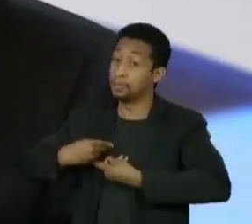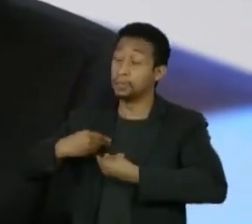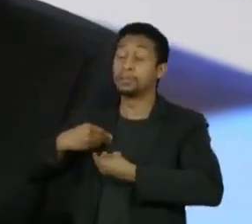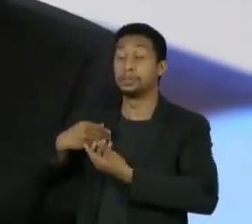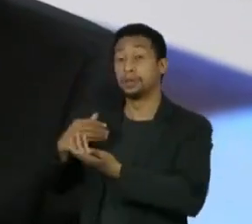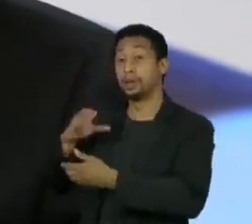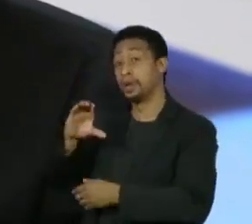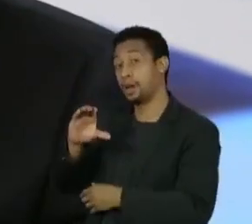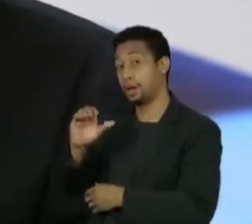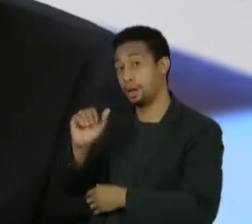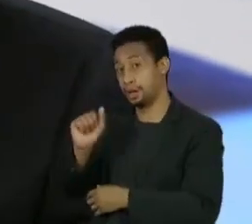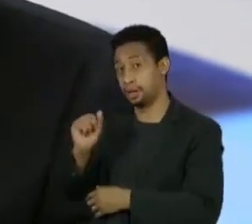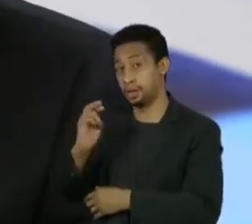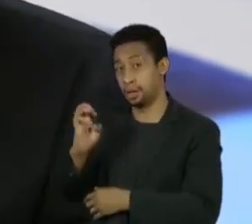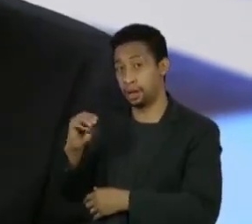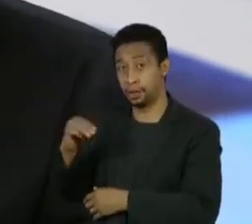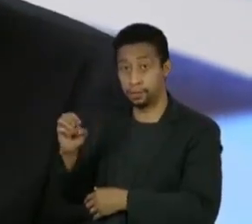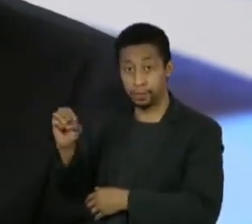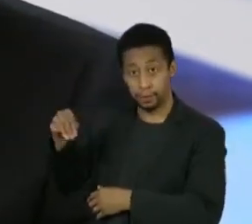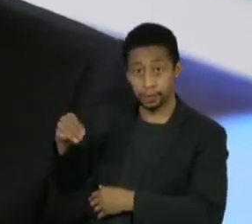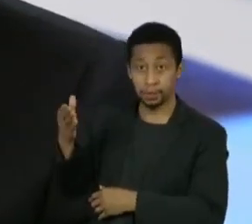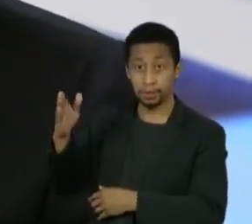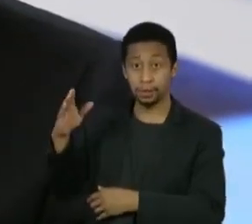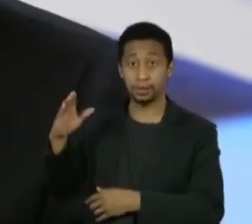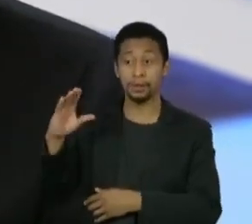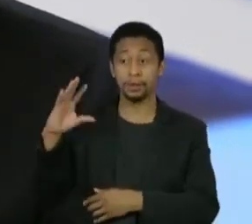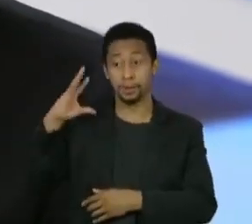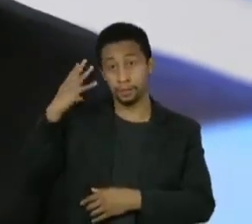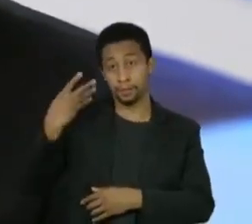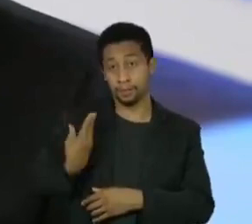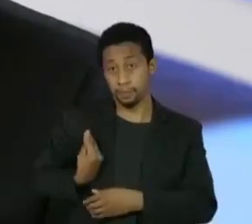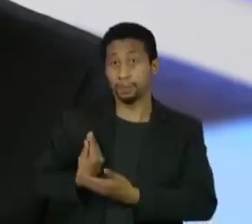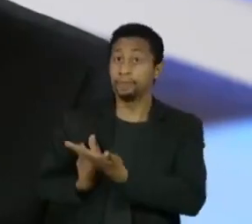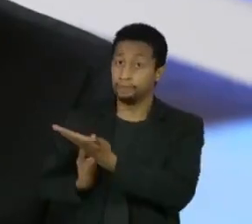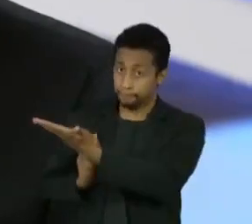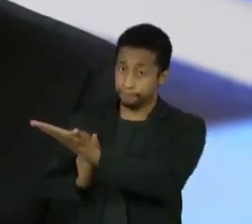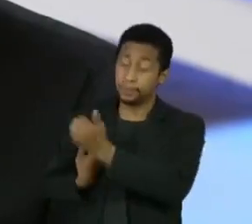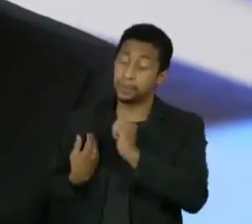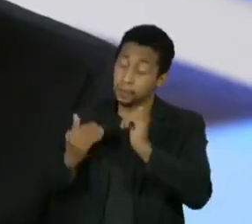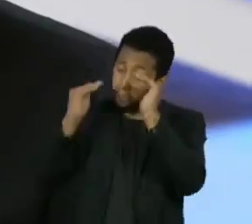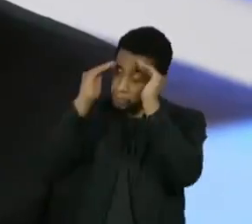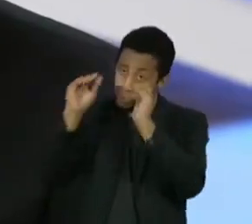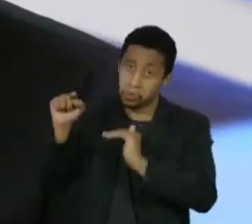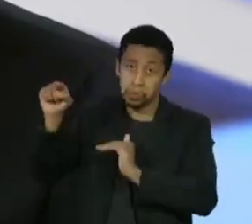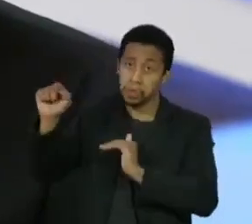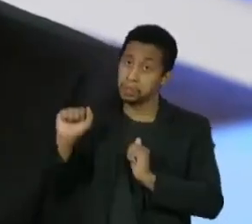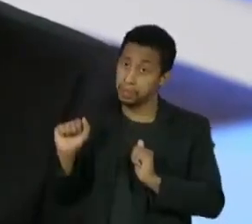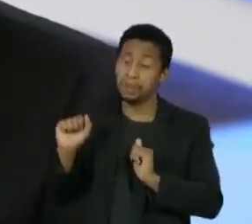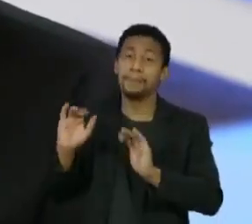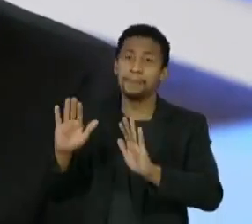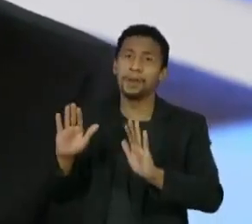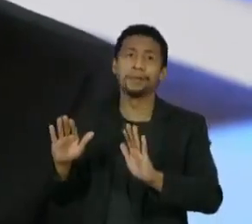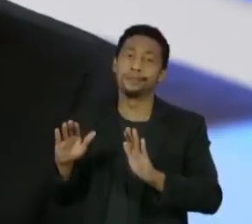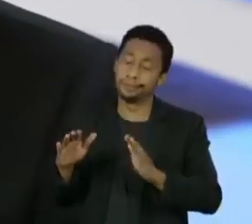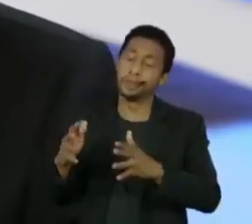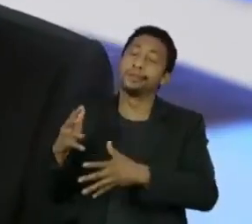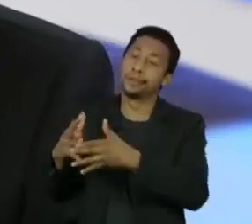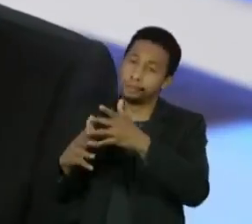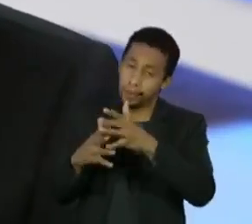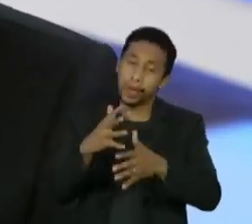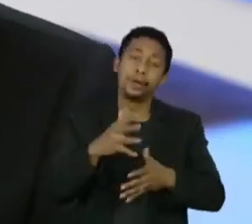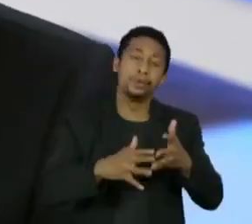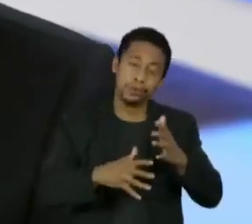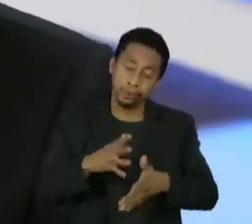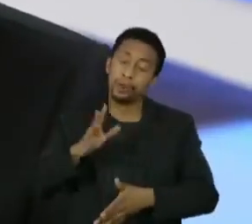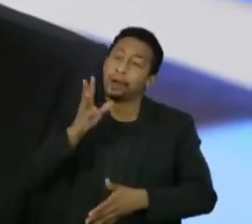realmente foi constrangido a ter mais cuidado com a divulgação de documentos, mas fez isso de uma forma que para mim foi excessiva. Retardou o trabalho, mas foi